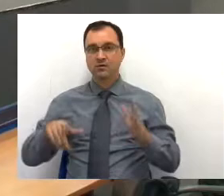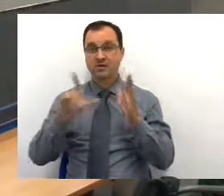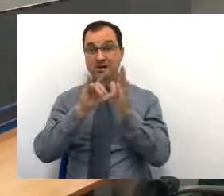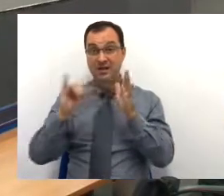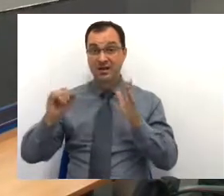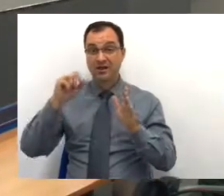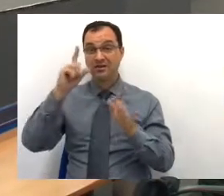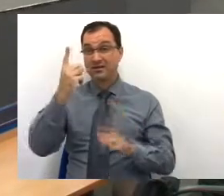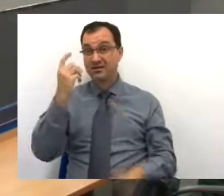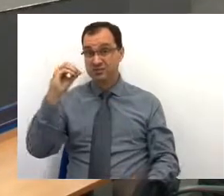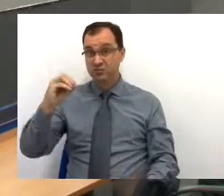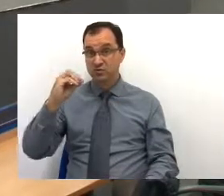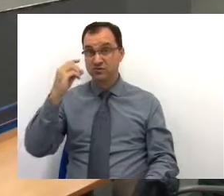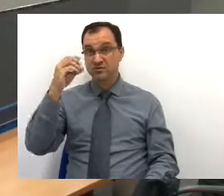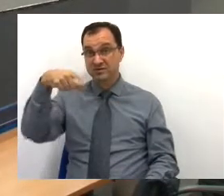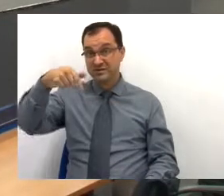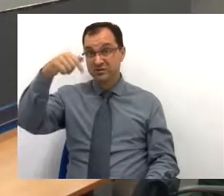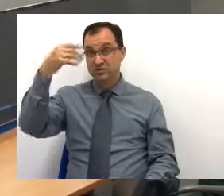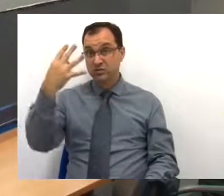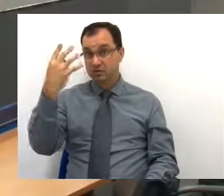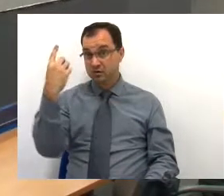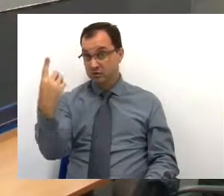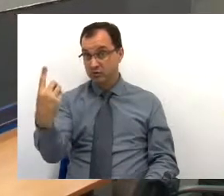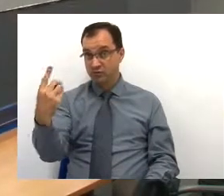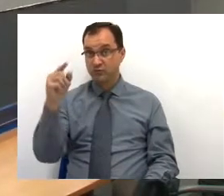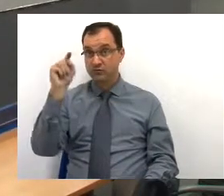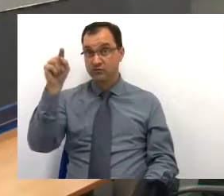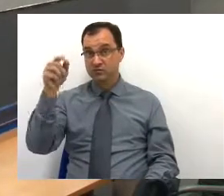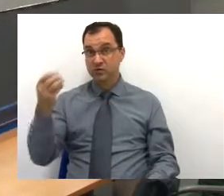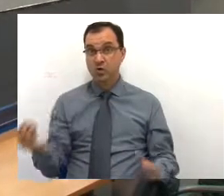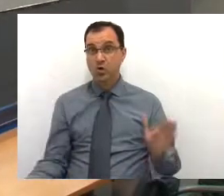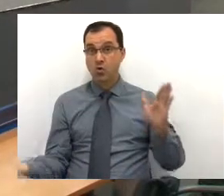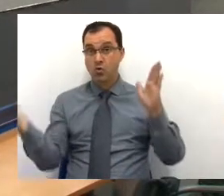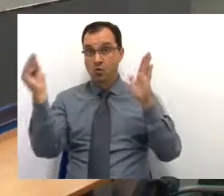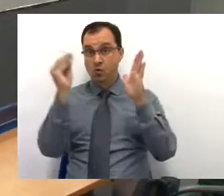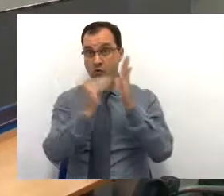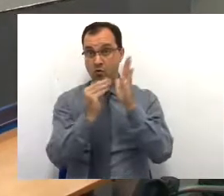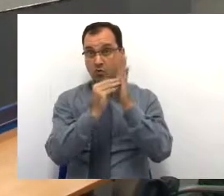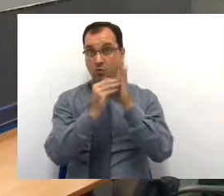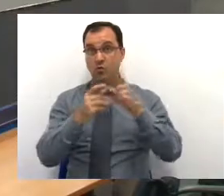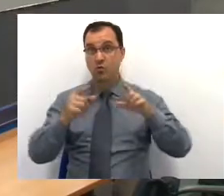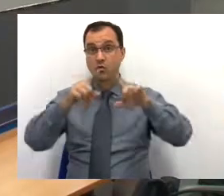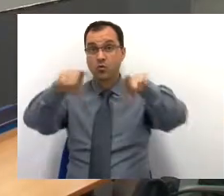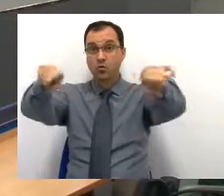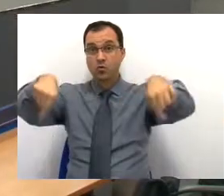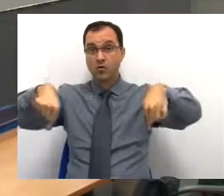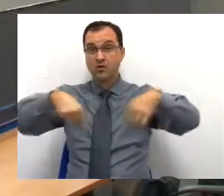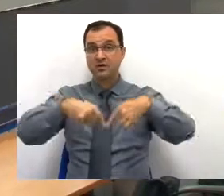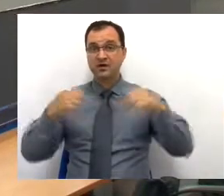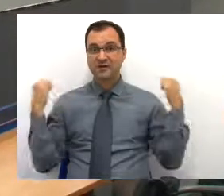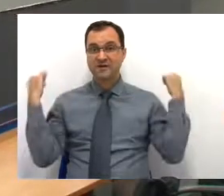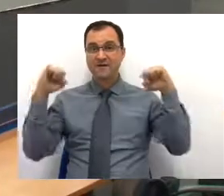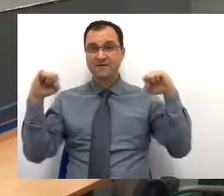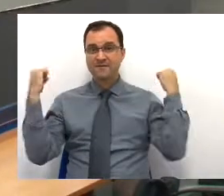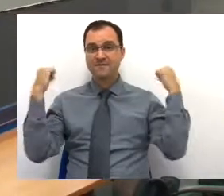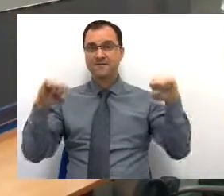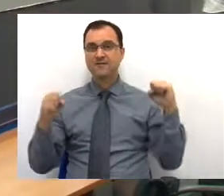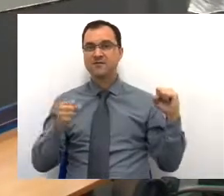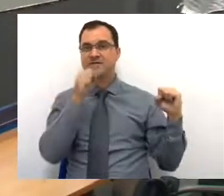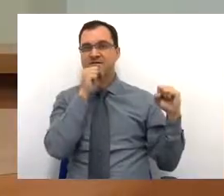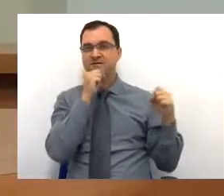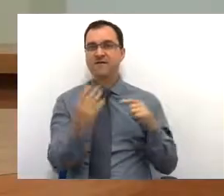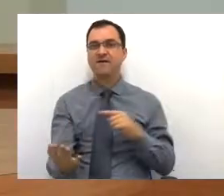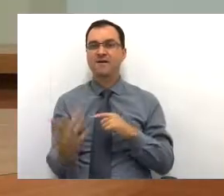.741, vossa excelência colocar ali uma sala de fisioterapia para as pessoas idosas.